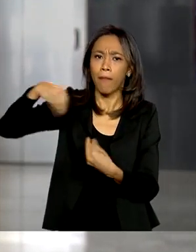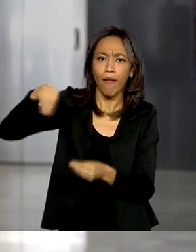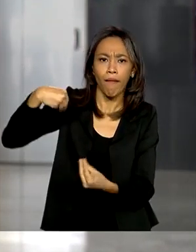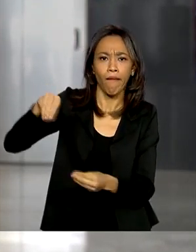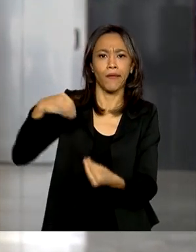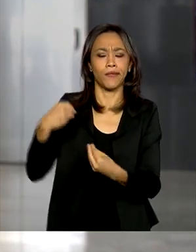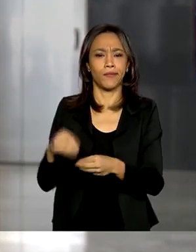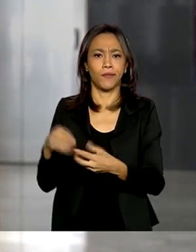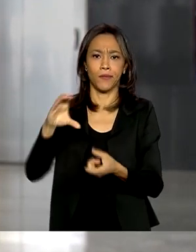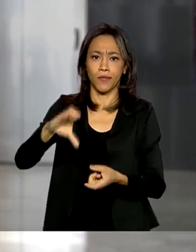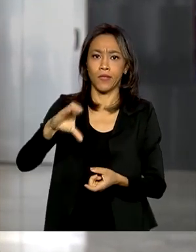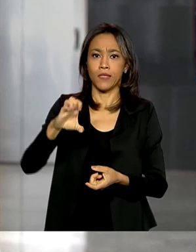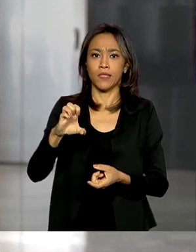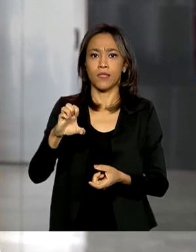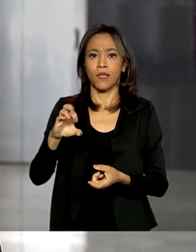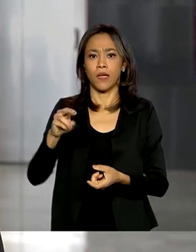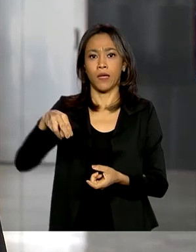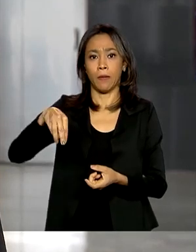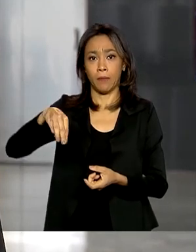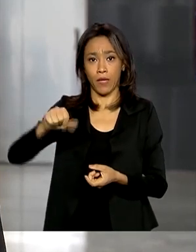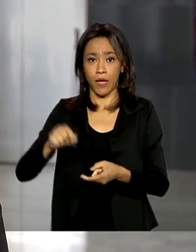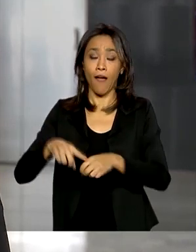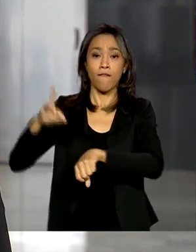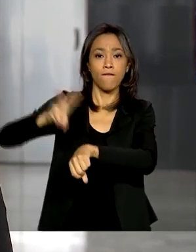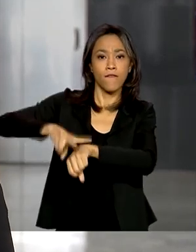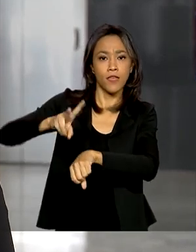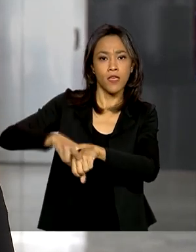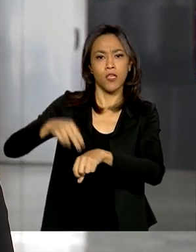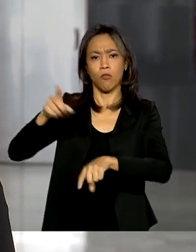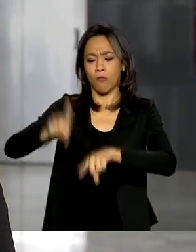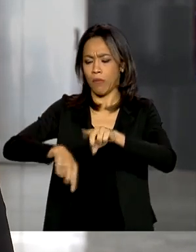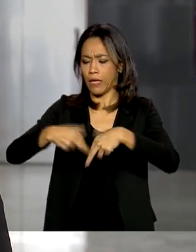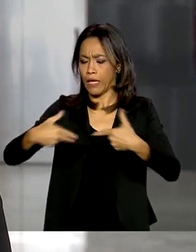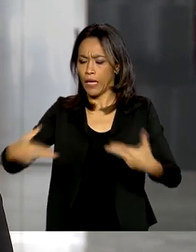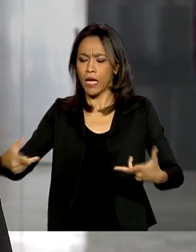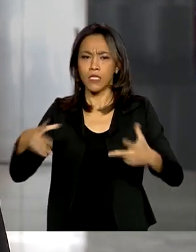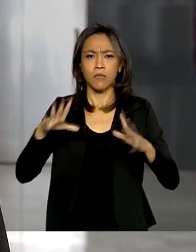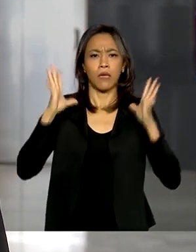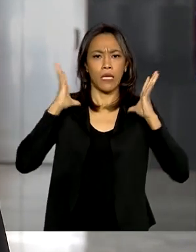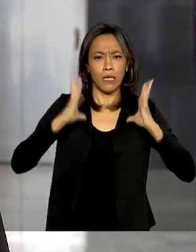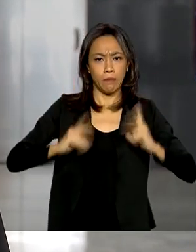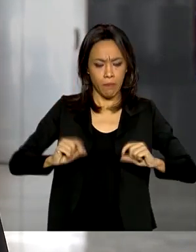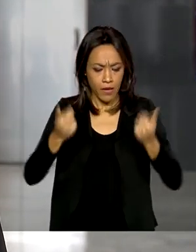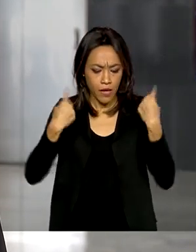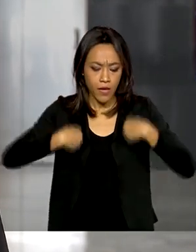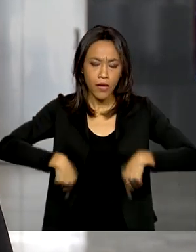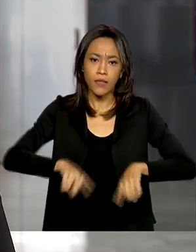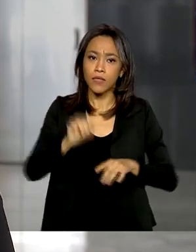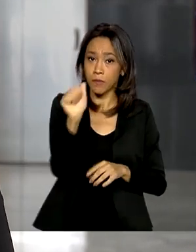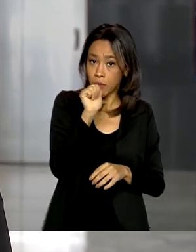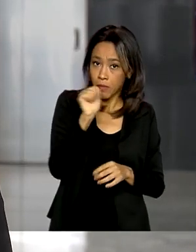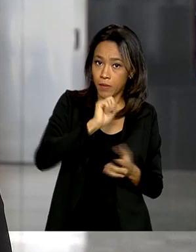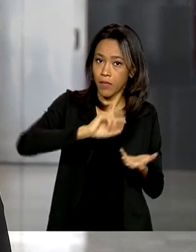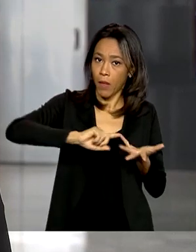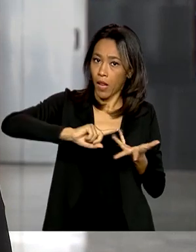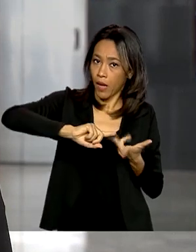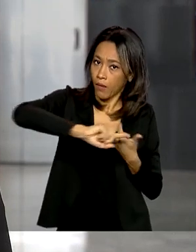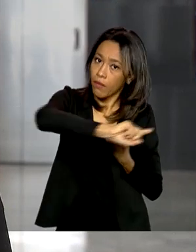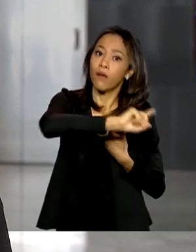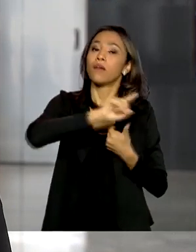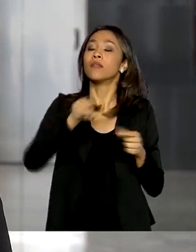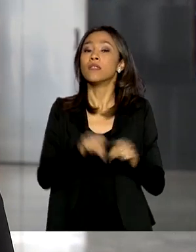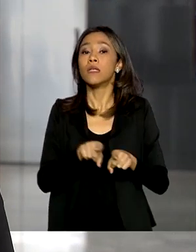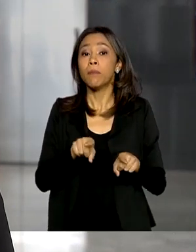alumínio, cerâmica, vidro, matérias-primas e produtos para higiene, saúde, alimentação e bebidas, além da produção